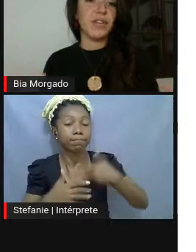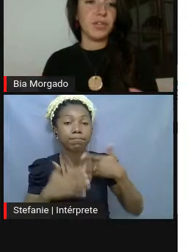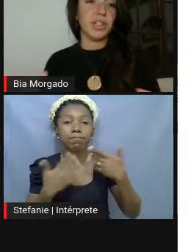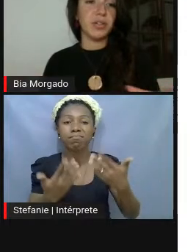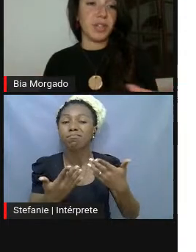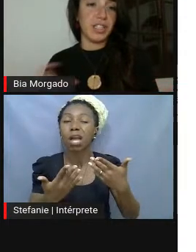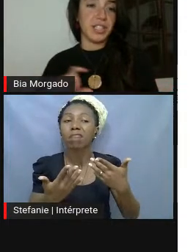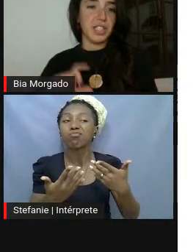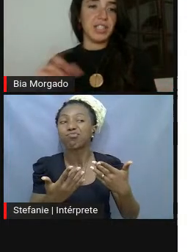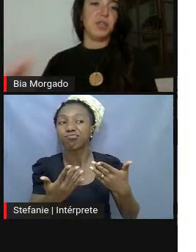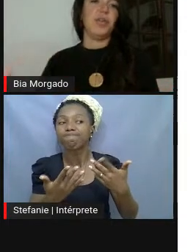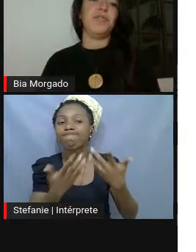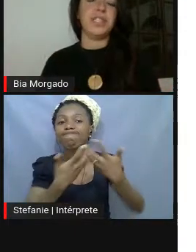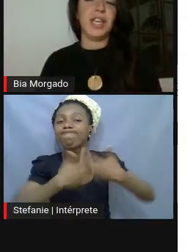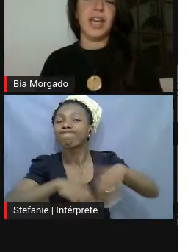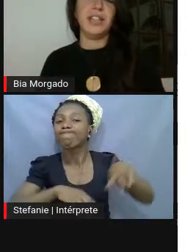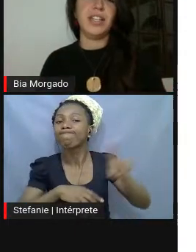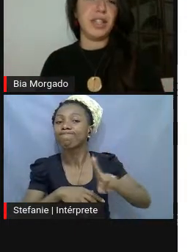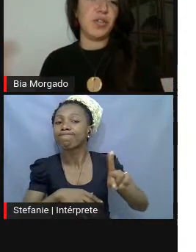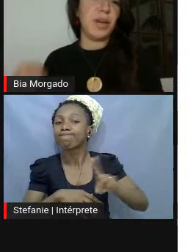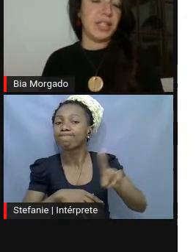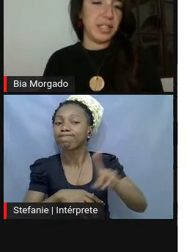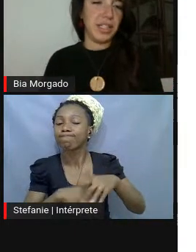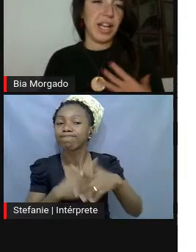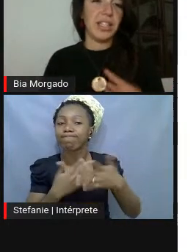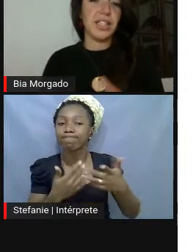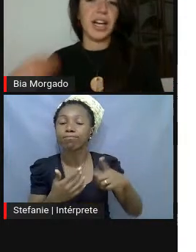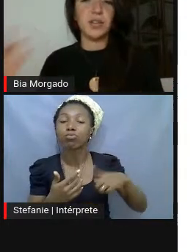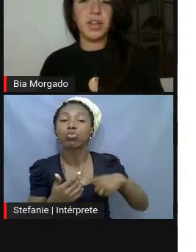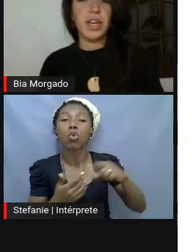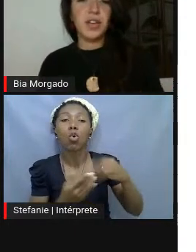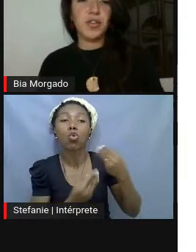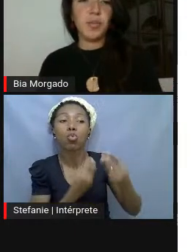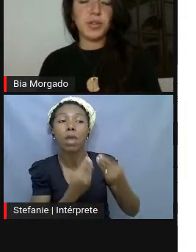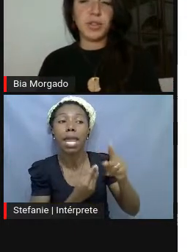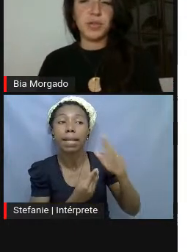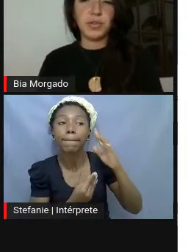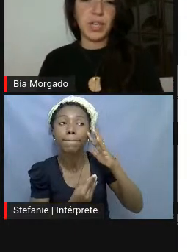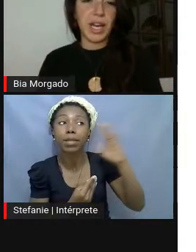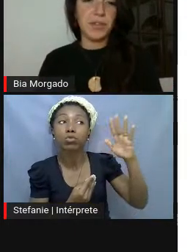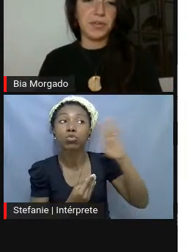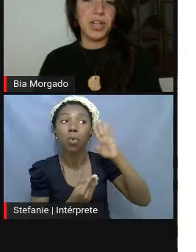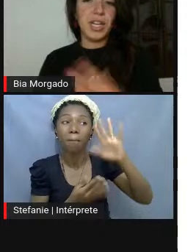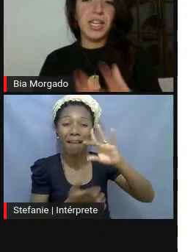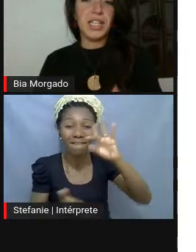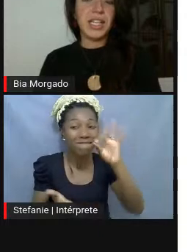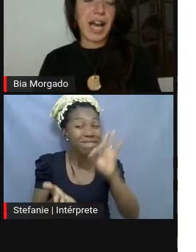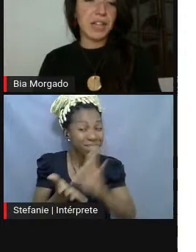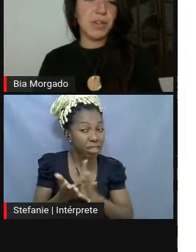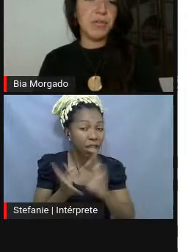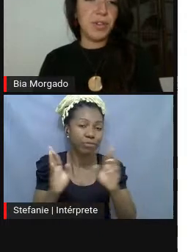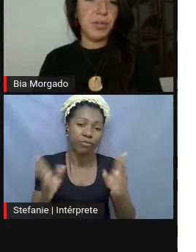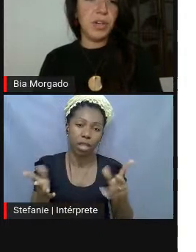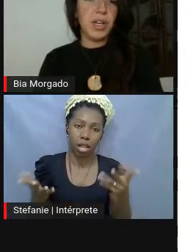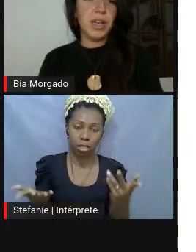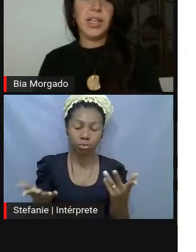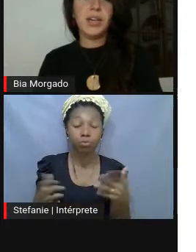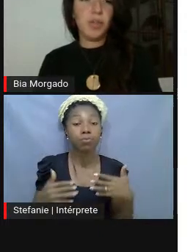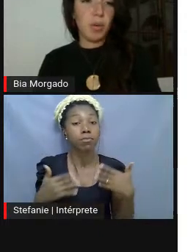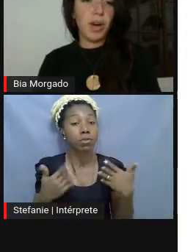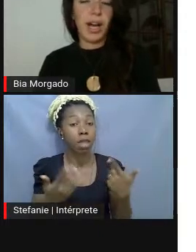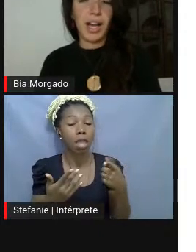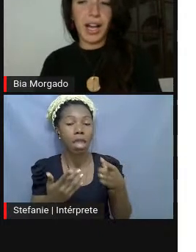funcionavam tanto, existia esse coeficiente entre como ele tinha idealizado e como as coisas funcionavam. E nesse caso ele viu